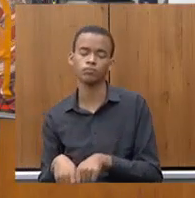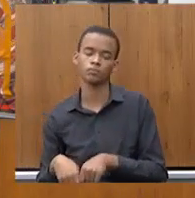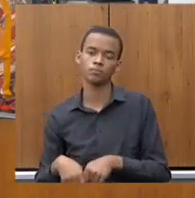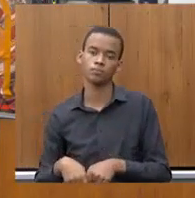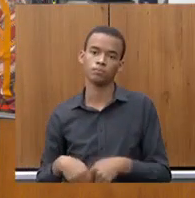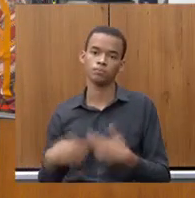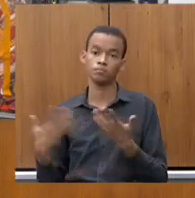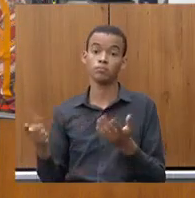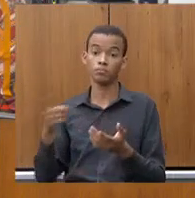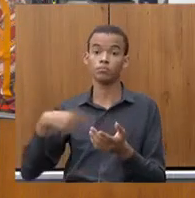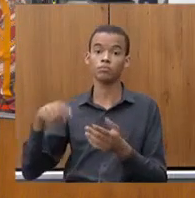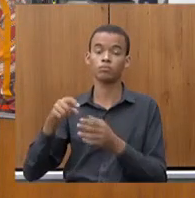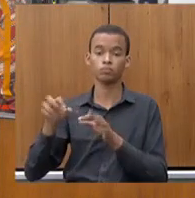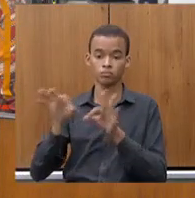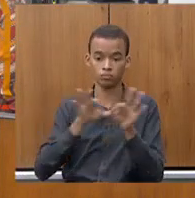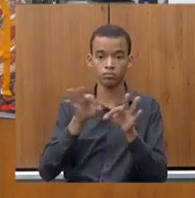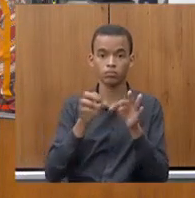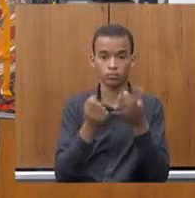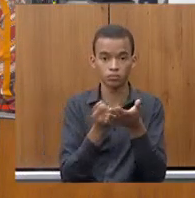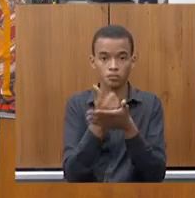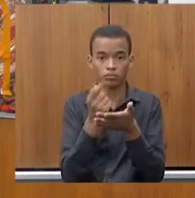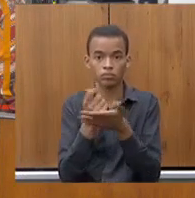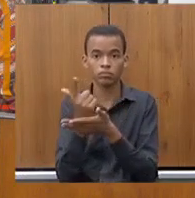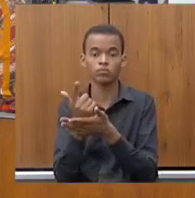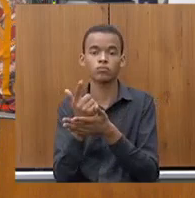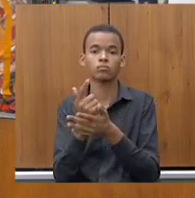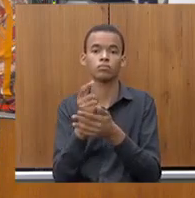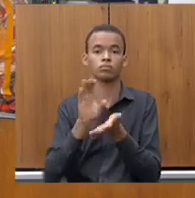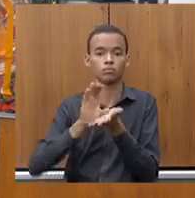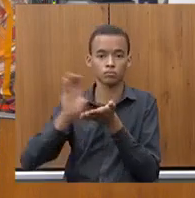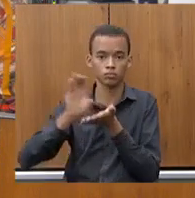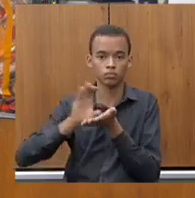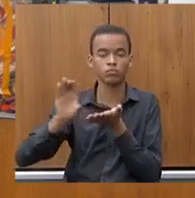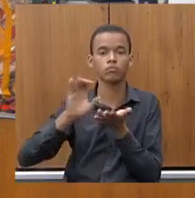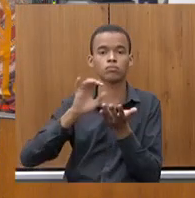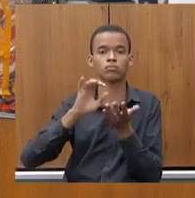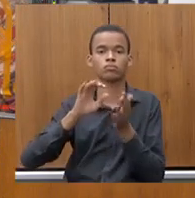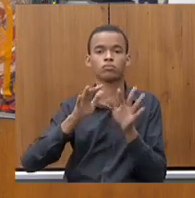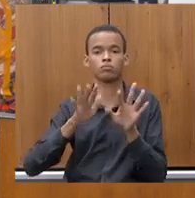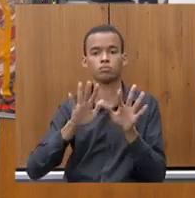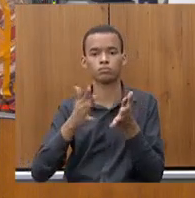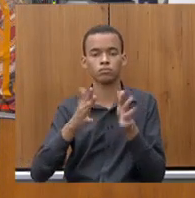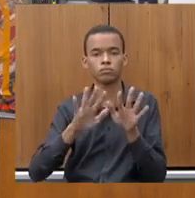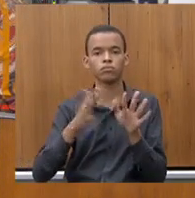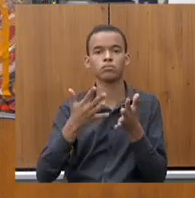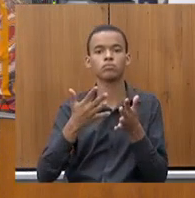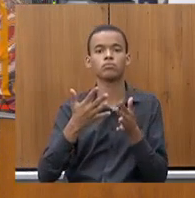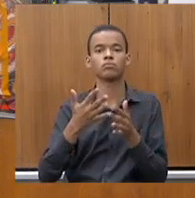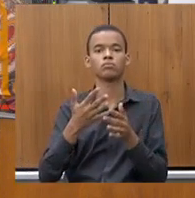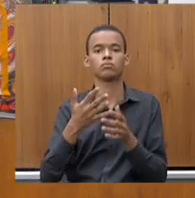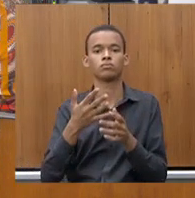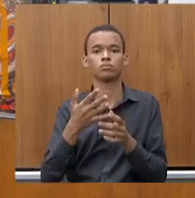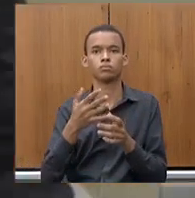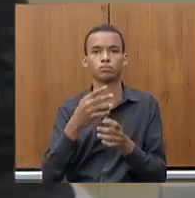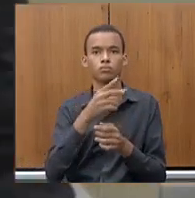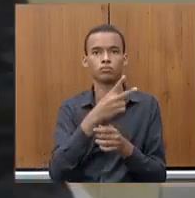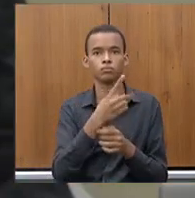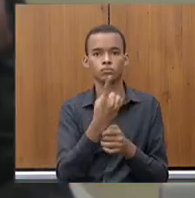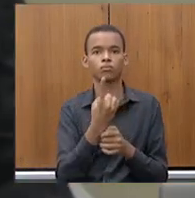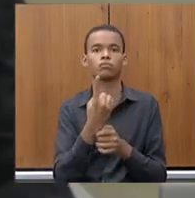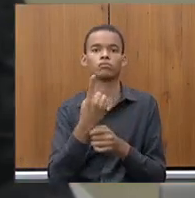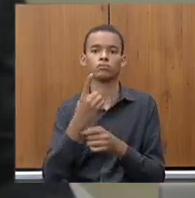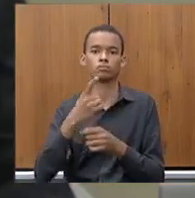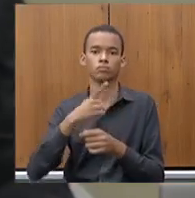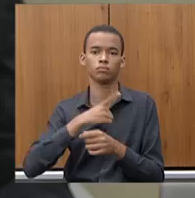investimento no médio prazo na monta de 21 bi e em breve vamos